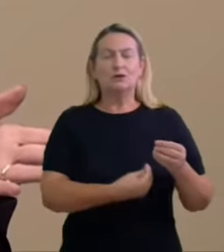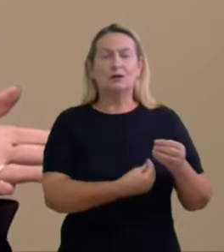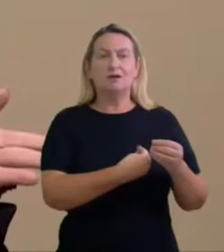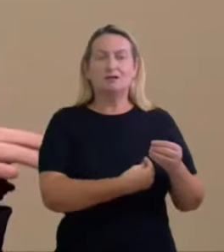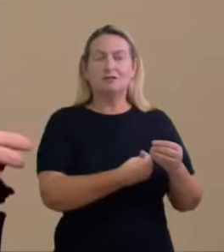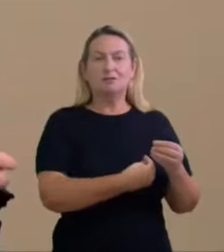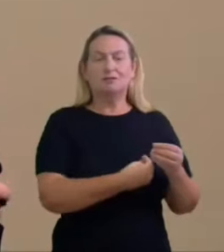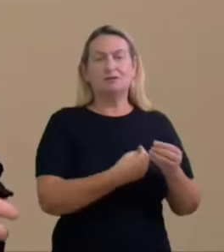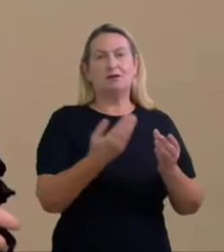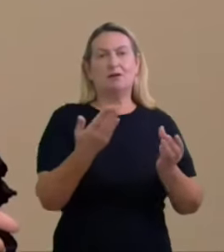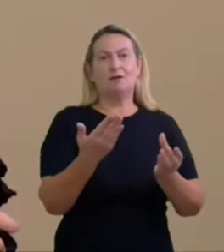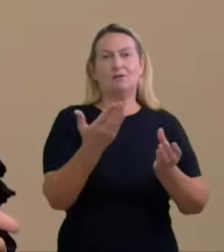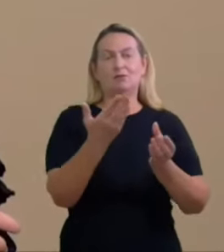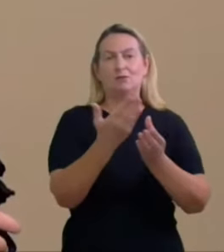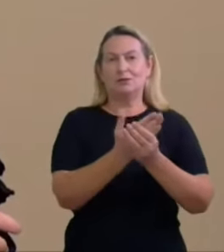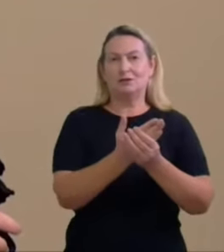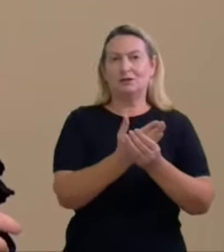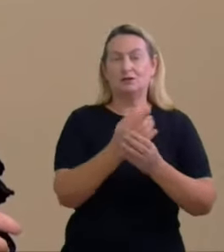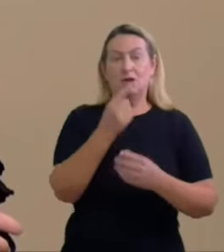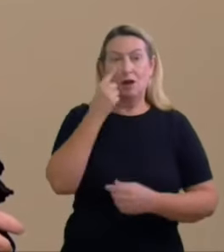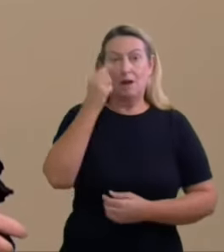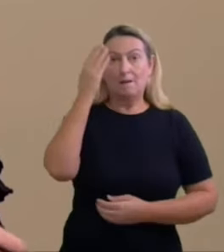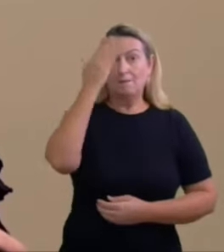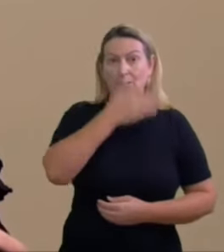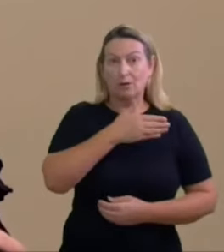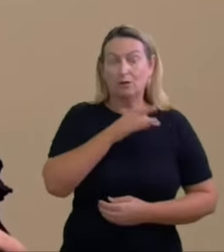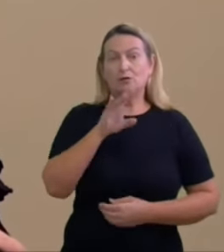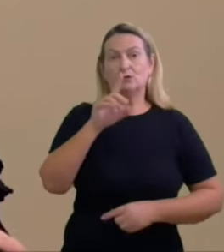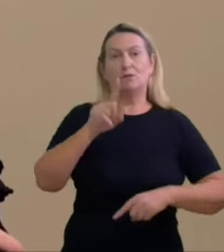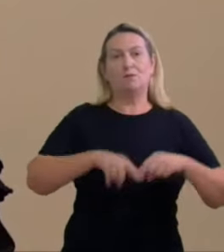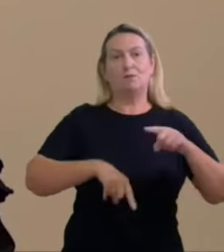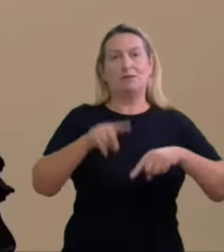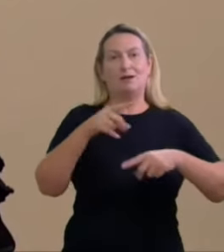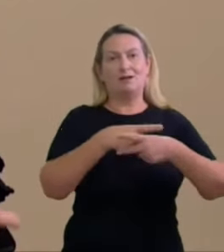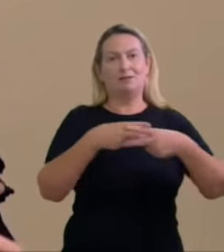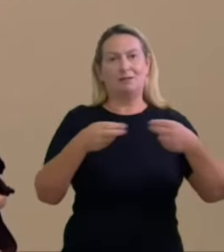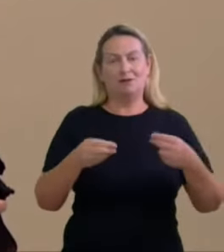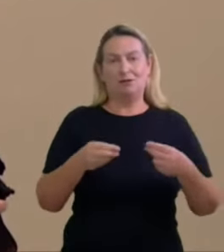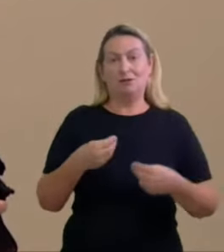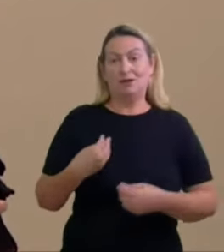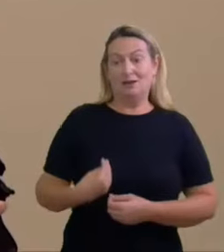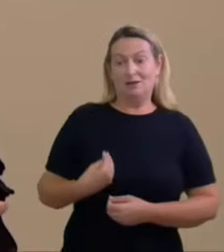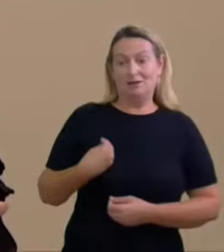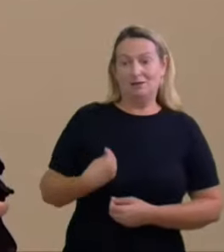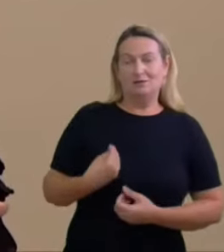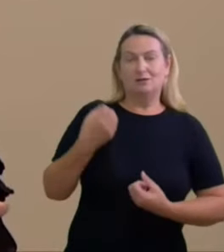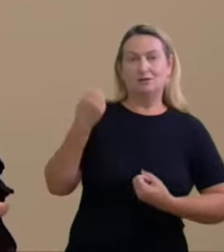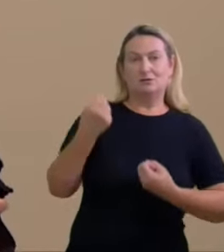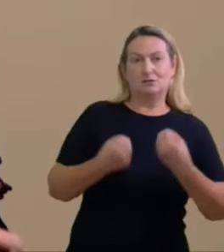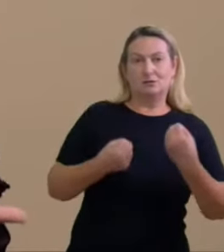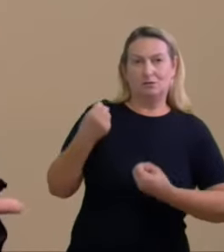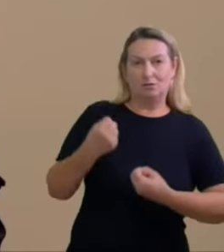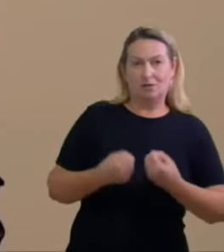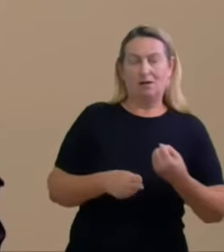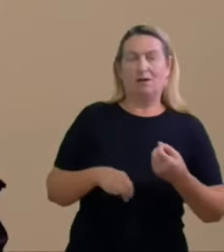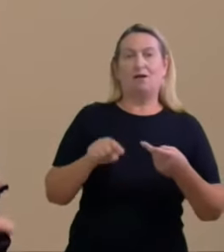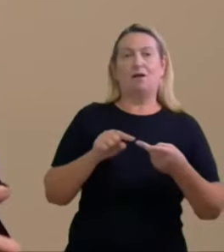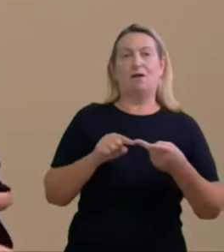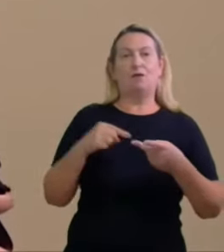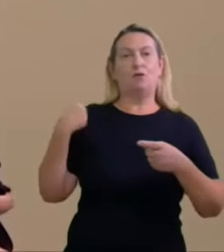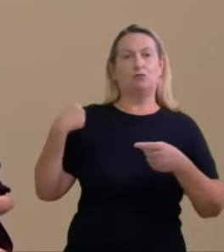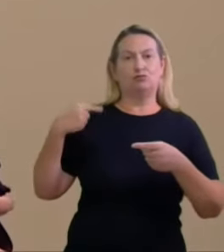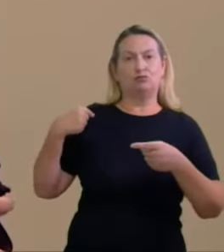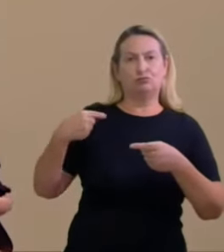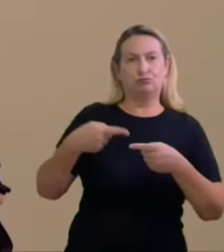apenas irá se completar com a evidência material da existência desse carro a demonstração da tradição desse carro a